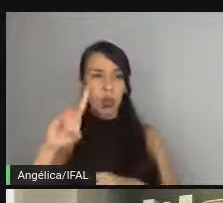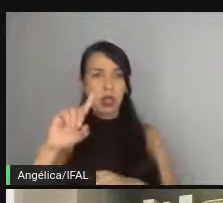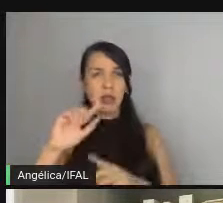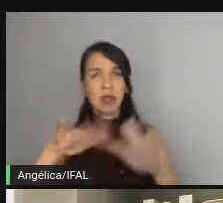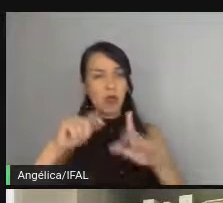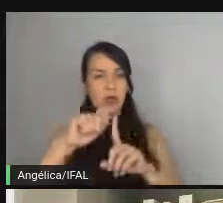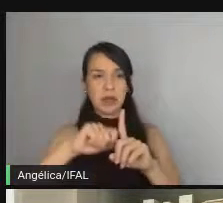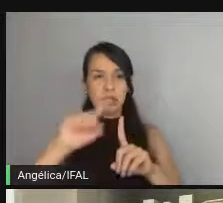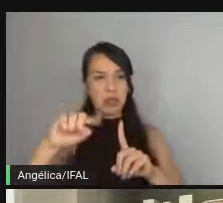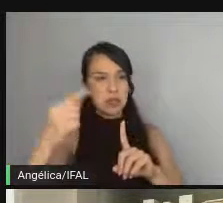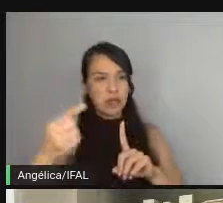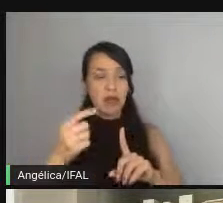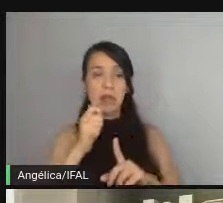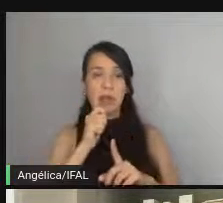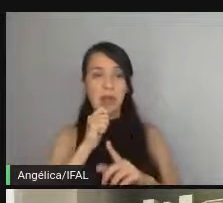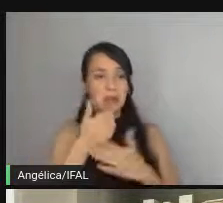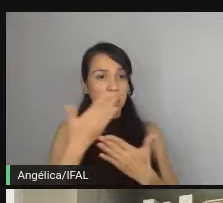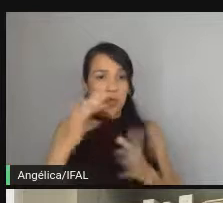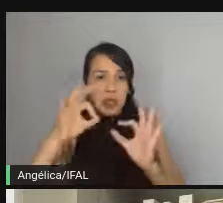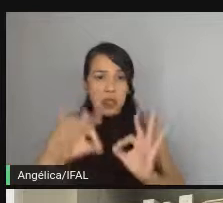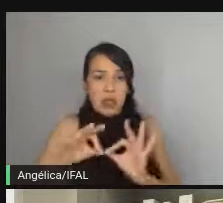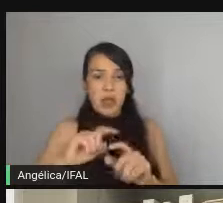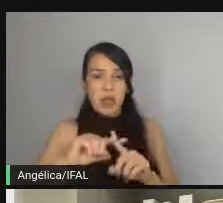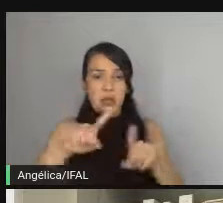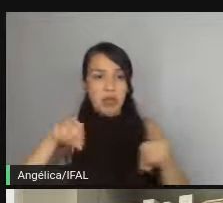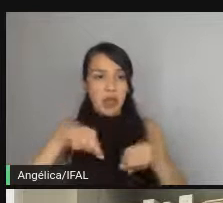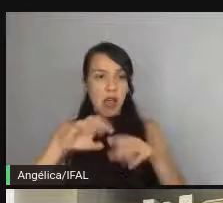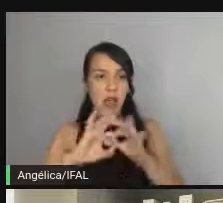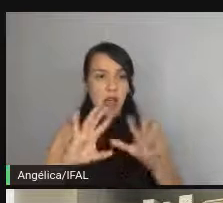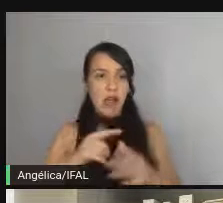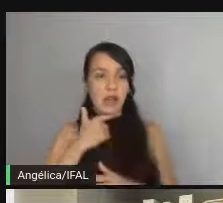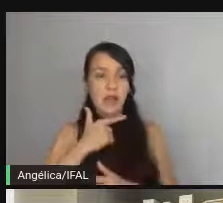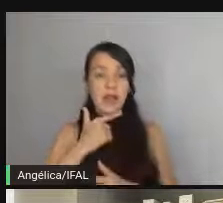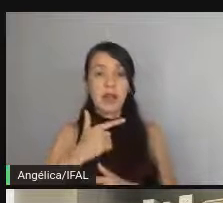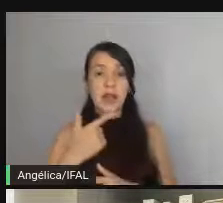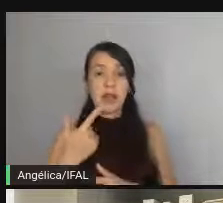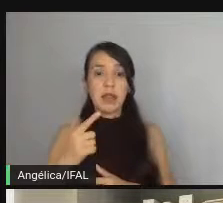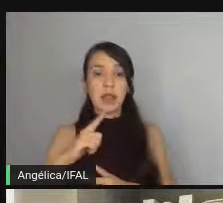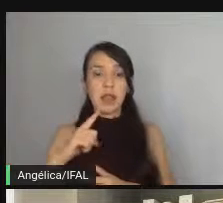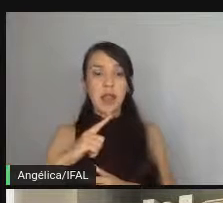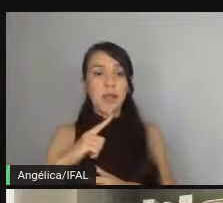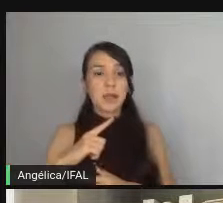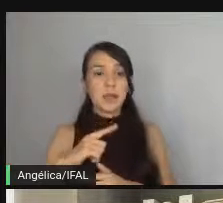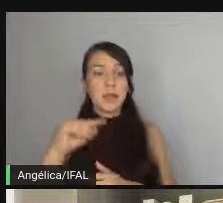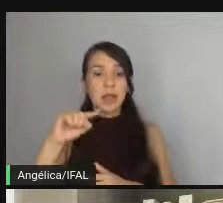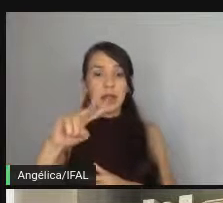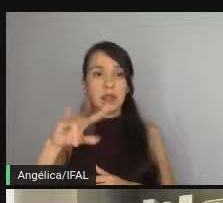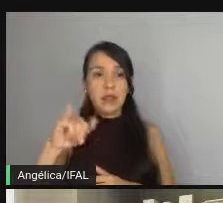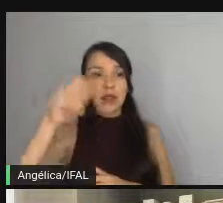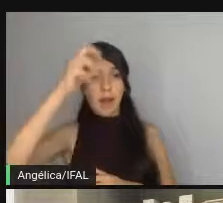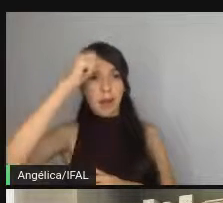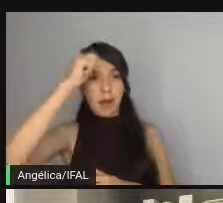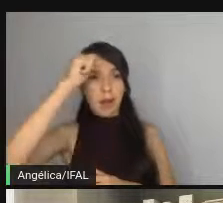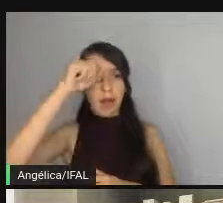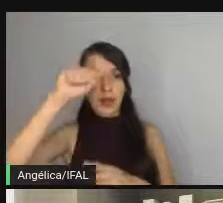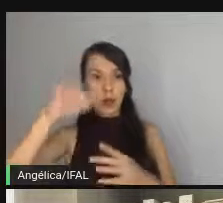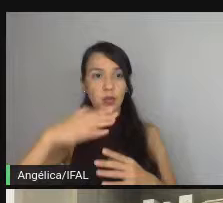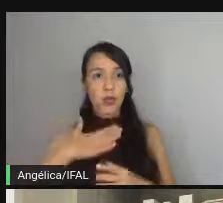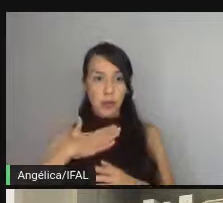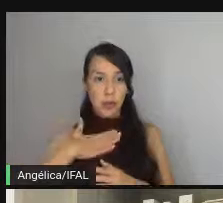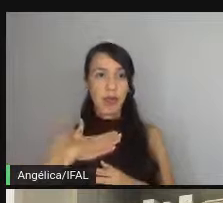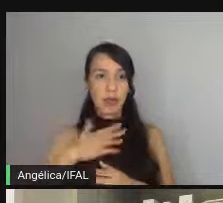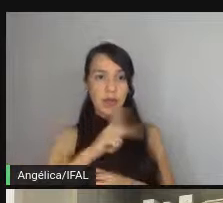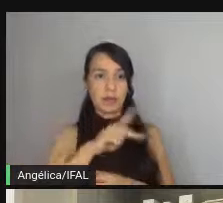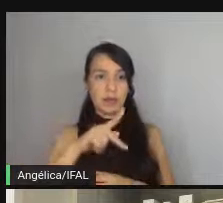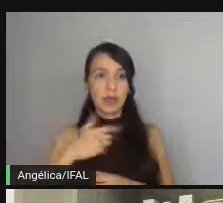vem mas eu ainda não sei exatamente a nova turma do testes na veia nele você vai aprender tudo isso aqui comigo mesmo